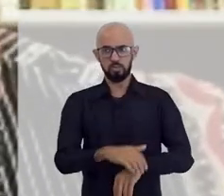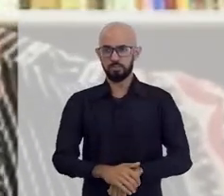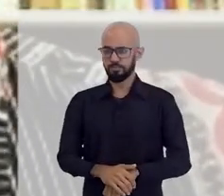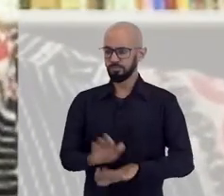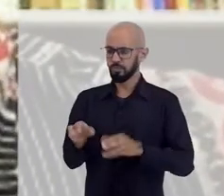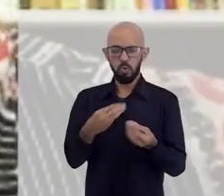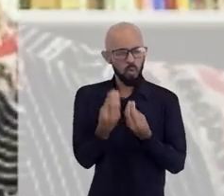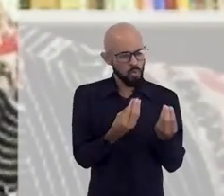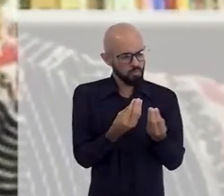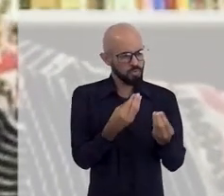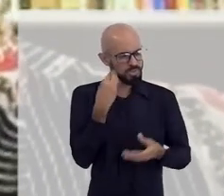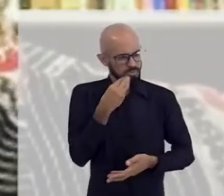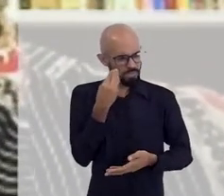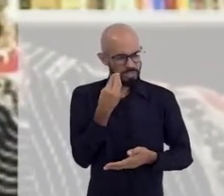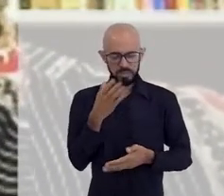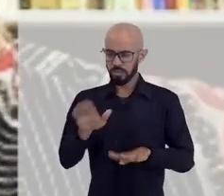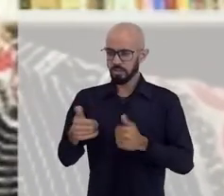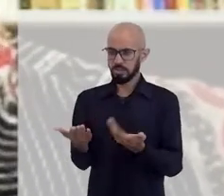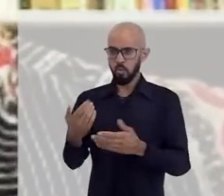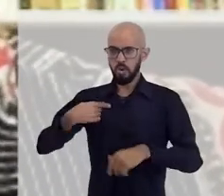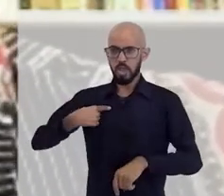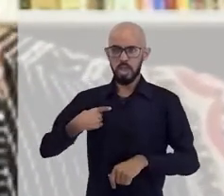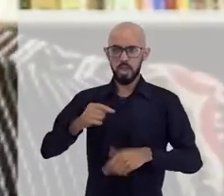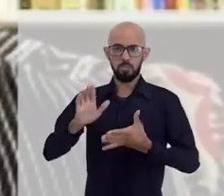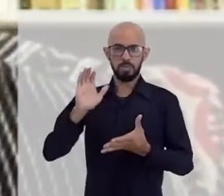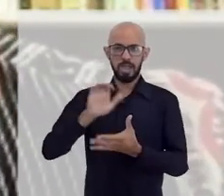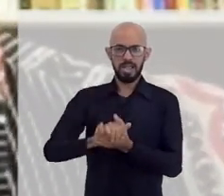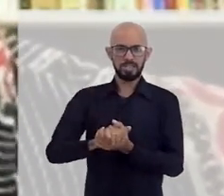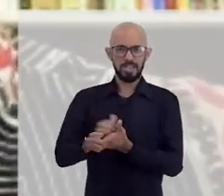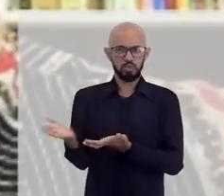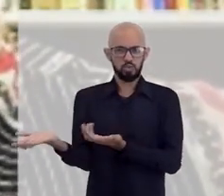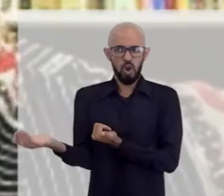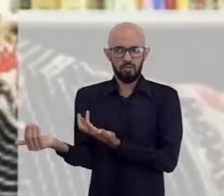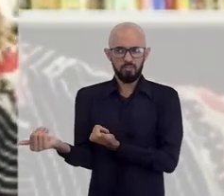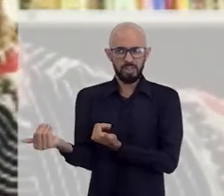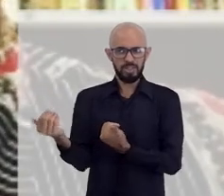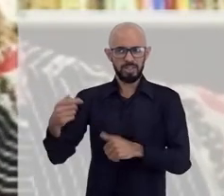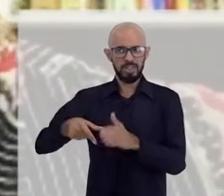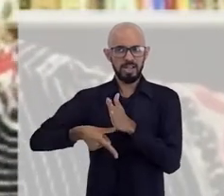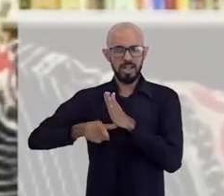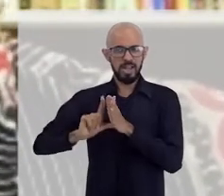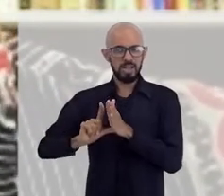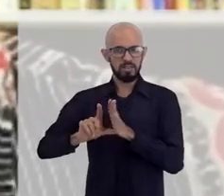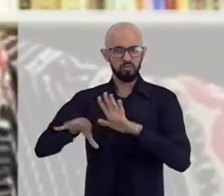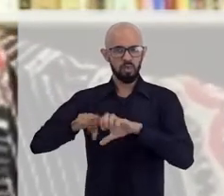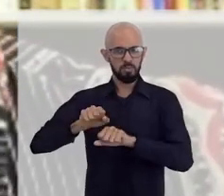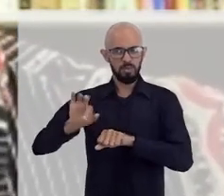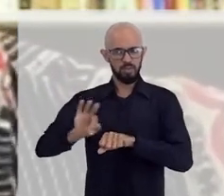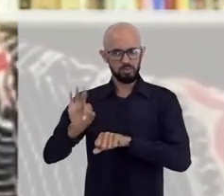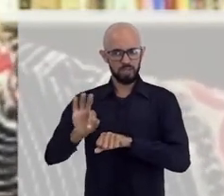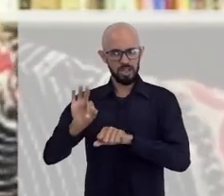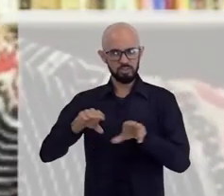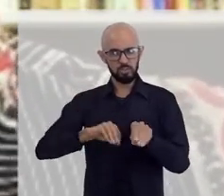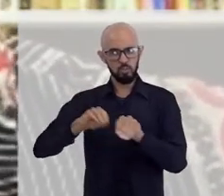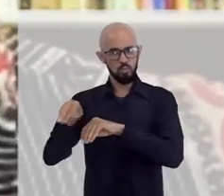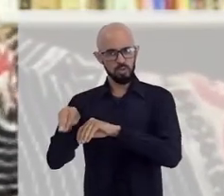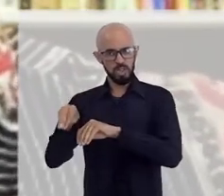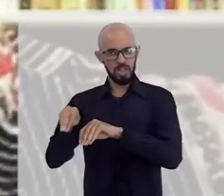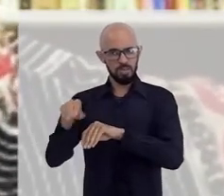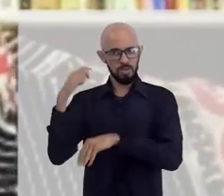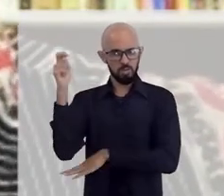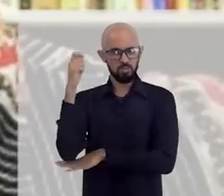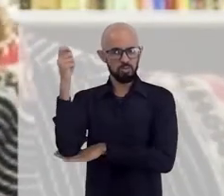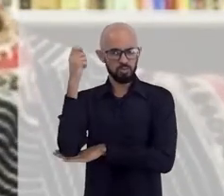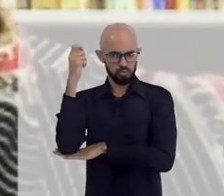Bom, eu fui para o Rio Grande do Sul, porque eu me casei muito cedo e ainda na graduação e acabei mudando para o Rio Grande do Sul e acabei